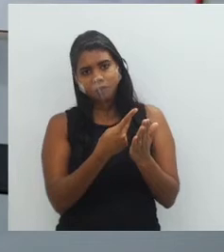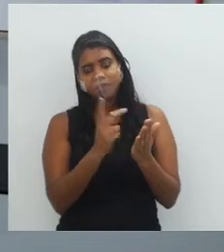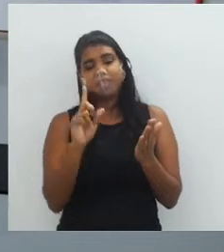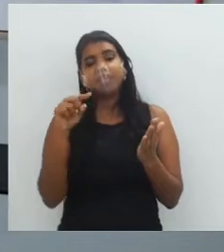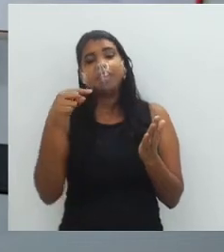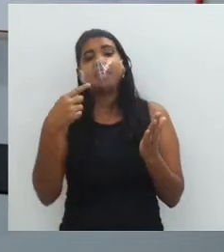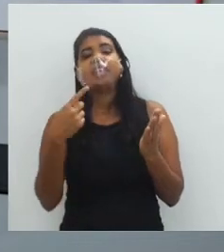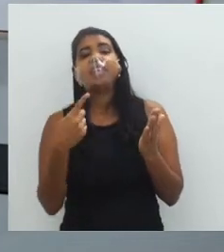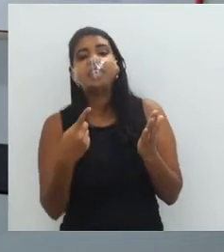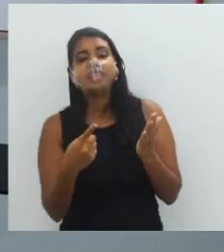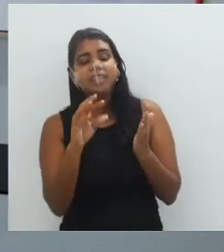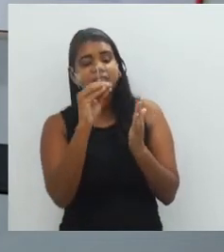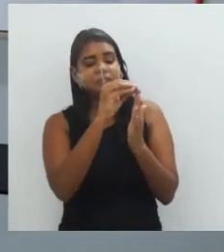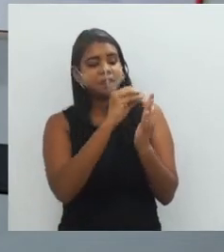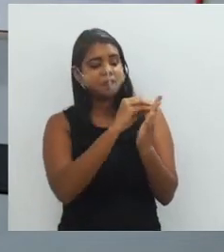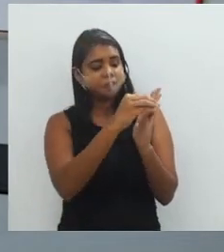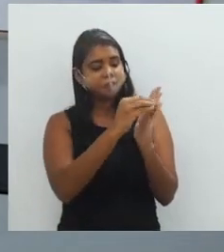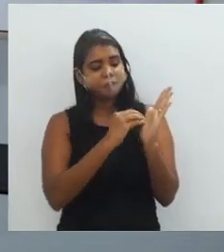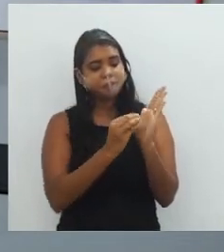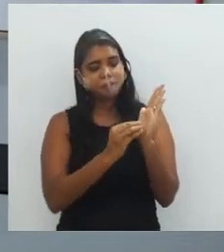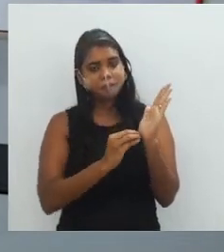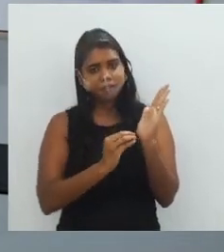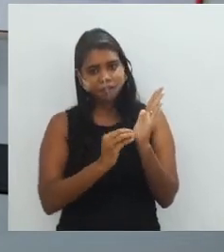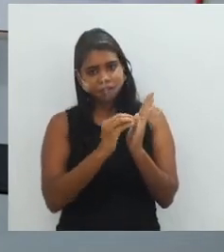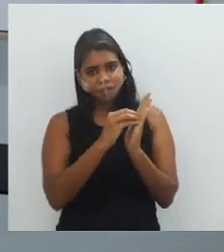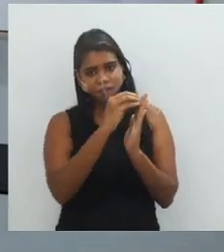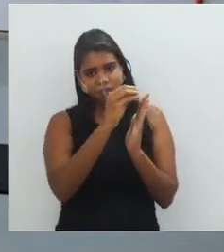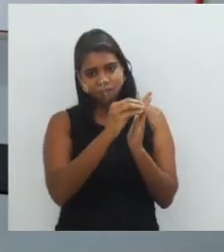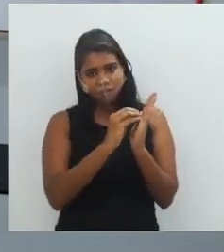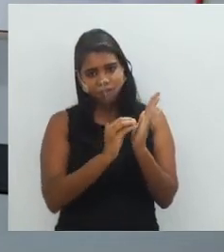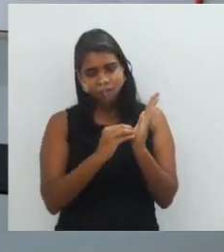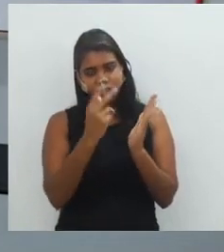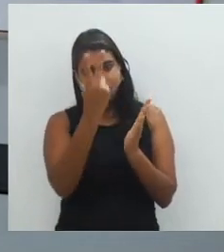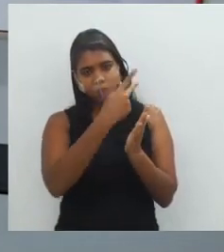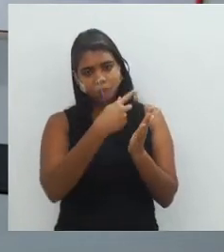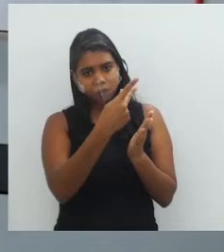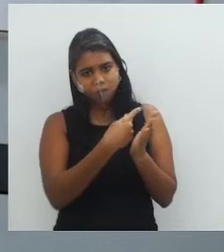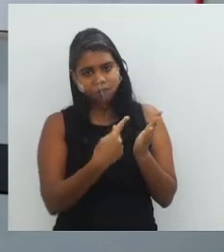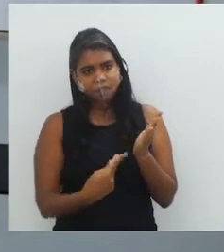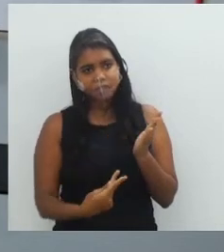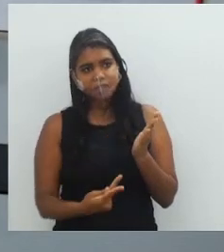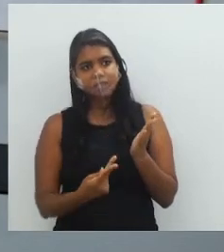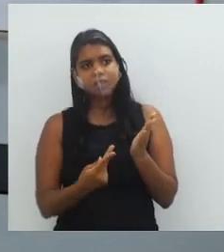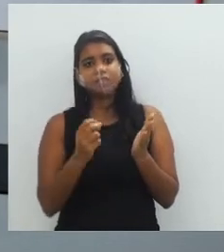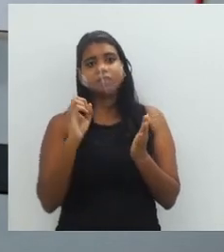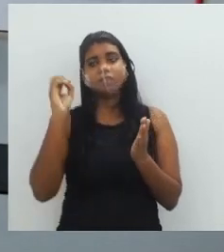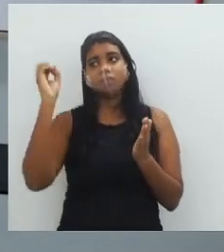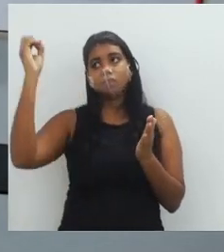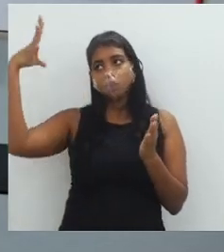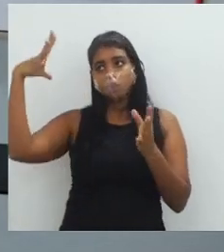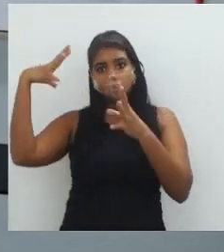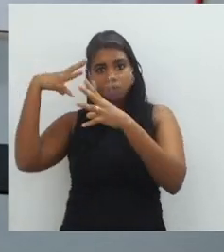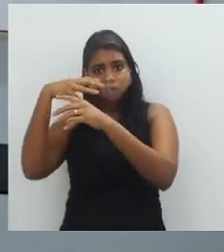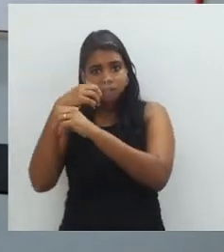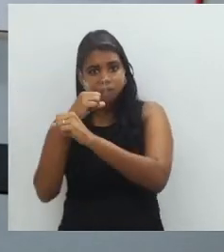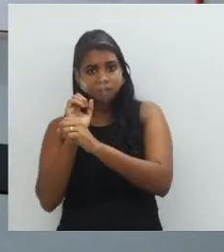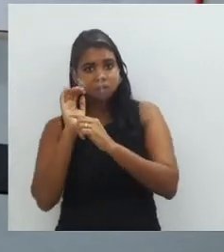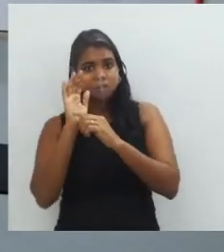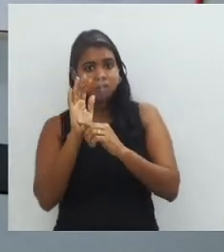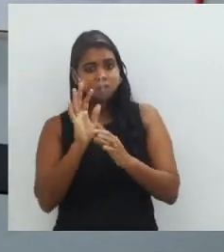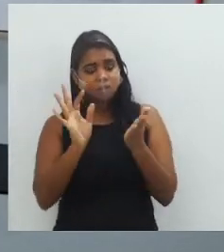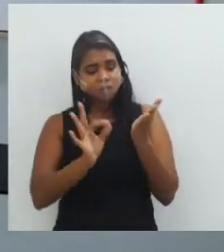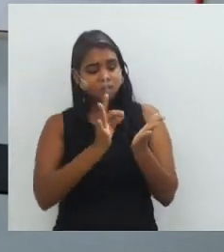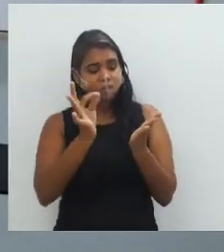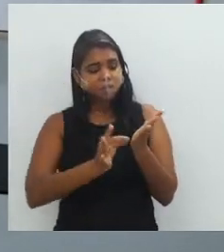contorno, eles vão preenchendo, eles vão dando volume àquele desenho, fazendo um jogo de luz e sombra através de